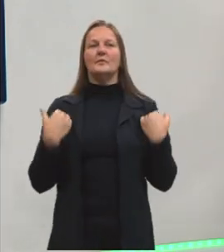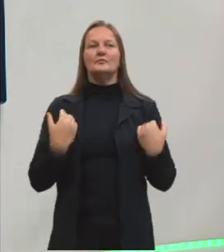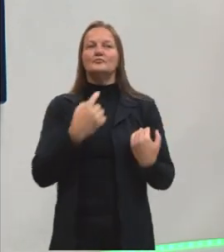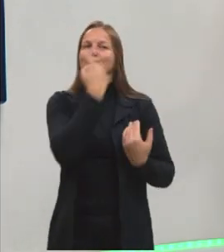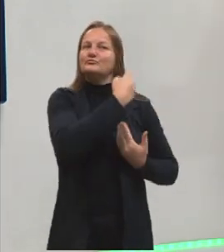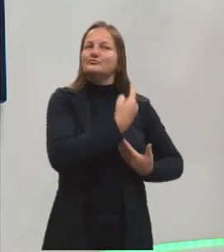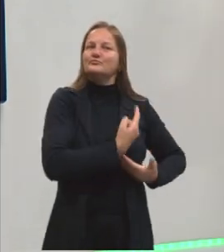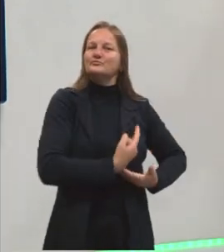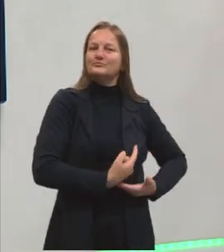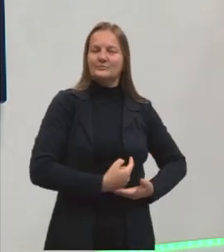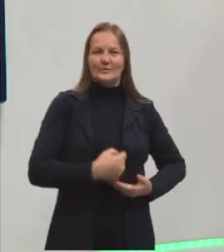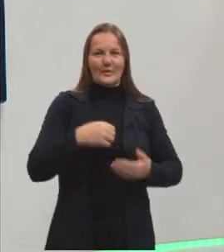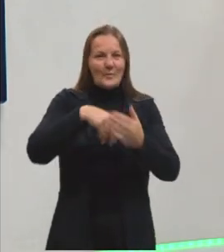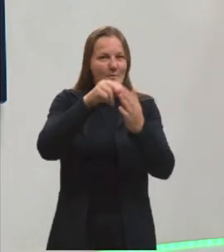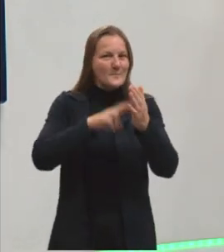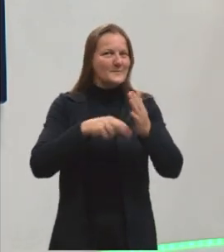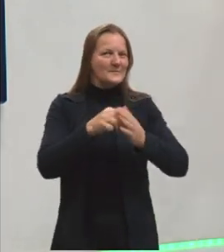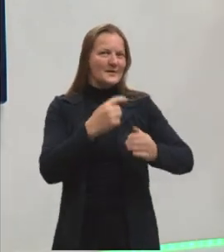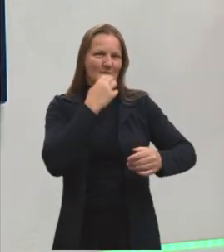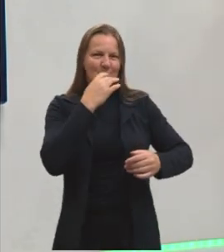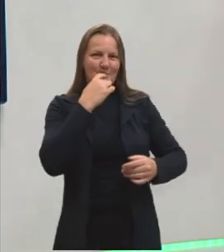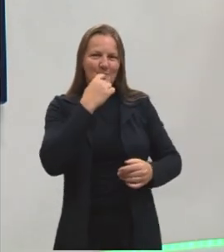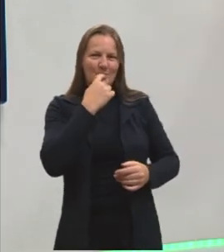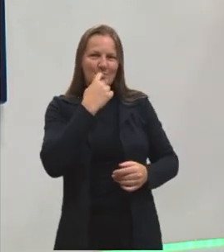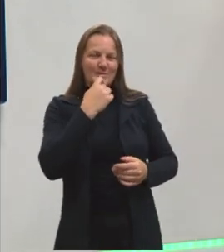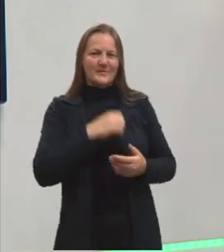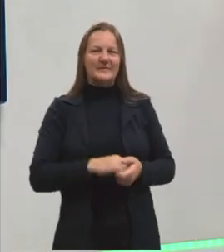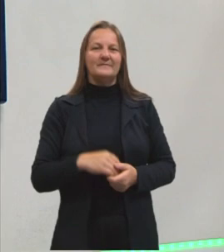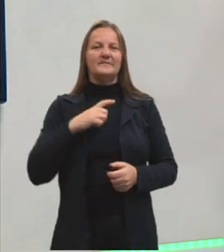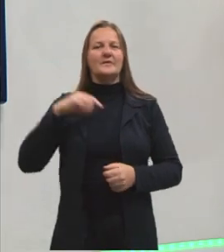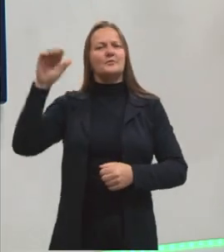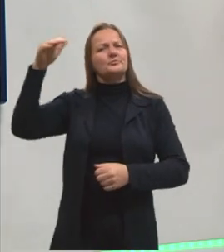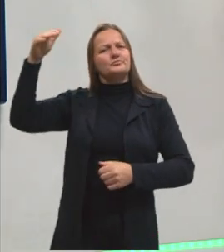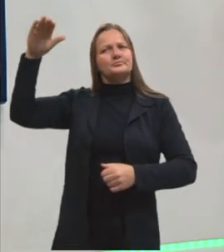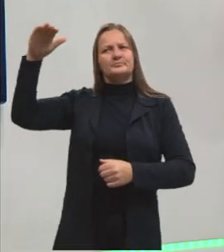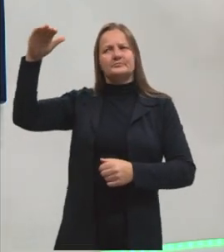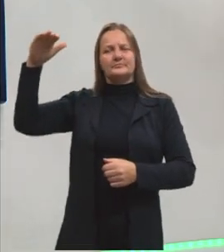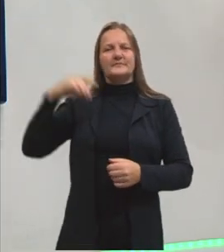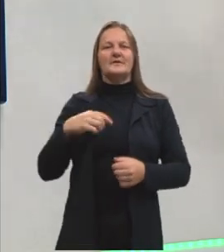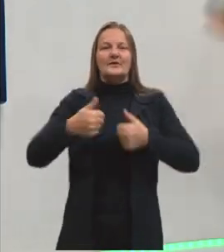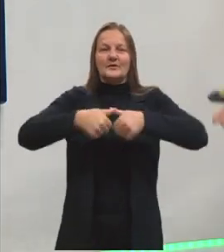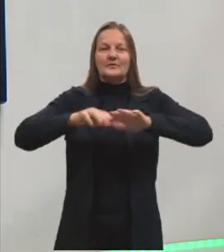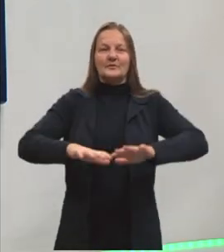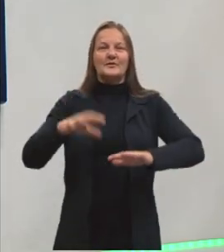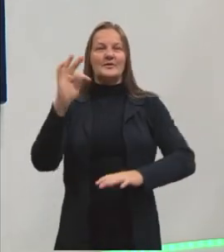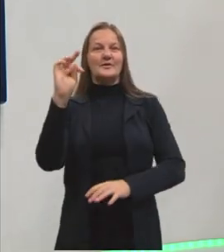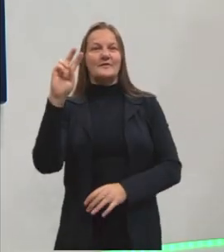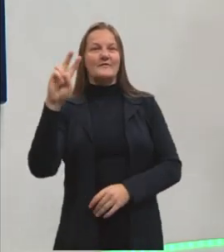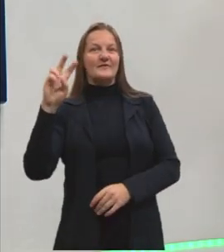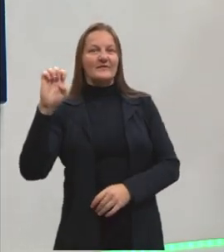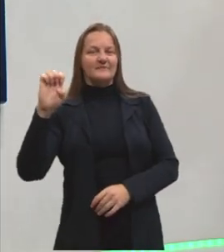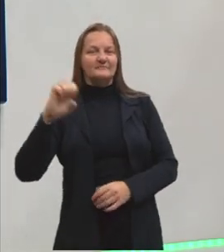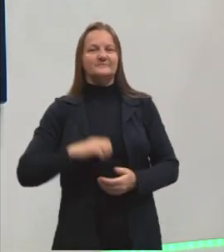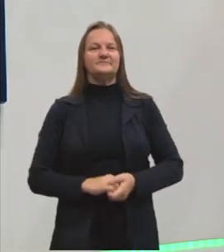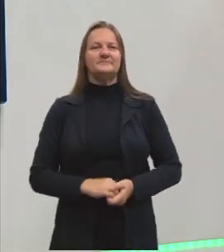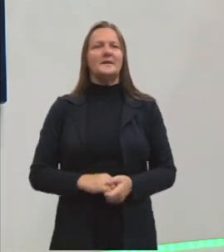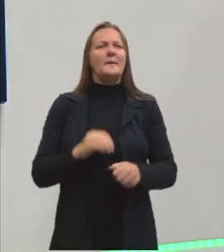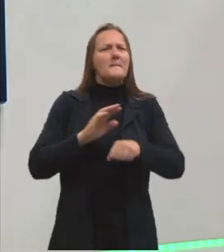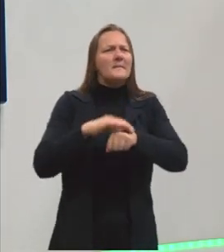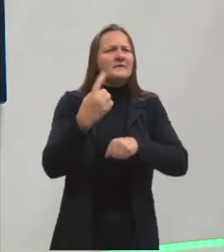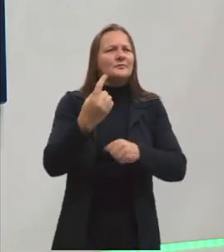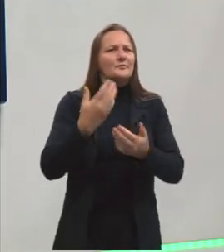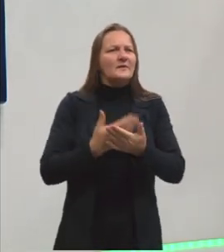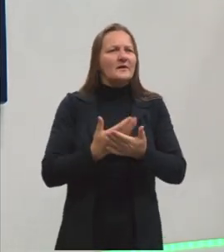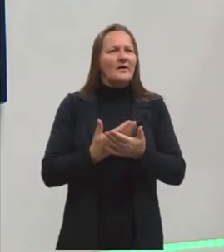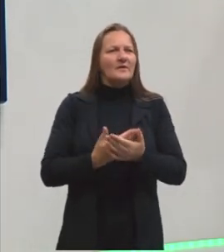cacheados, pintados de vermelho, tenho estatura média, estou aqui nos estúdios da TVE para mais uma